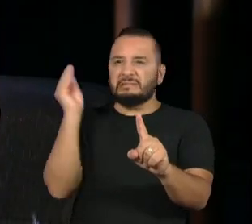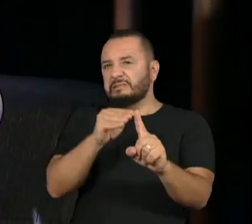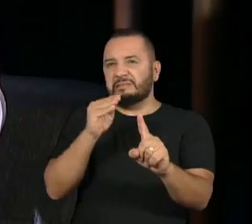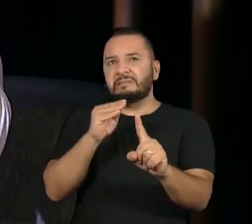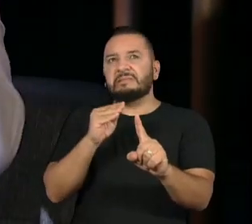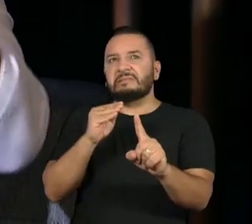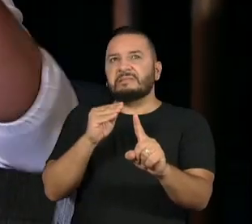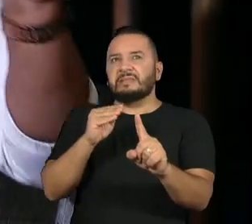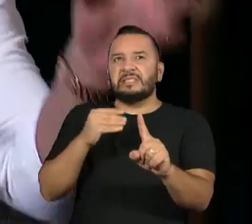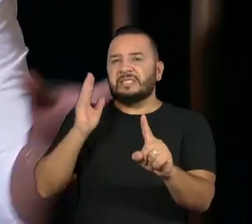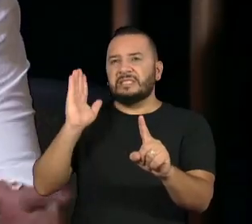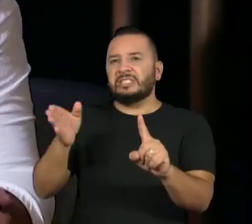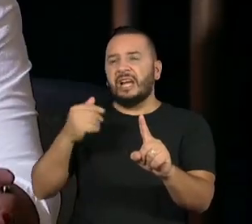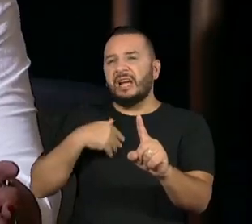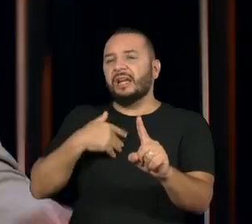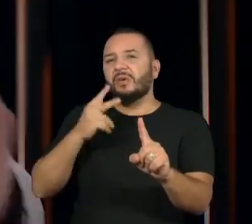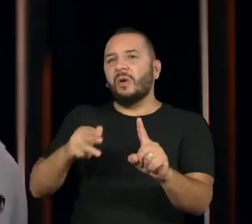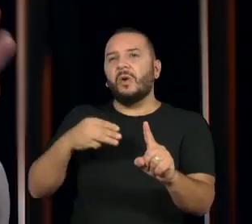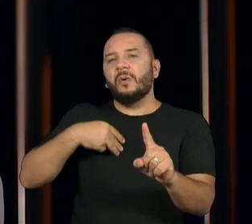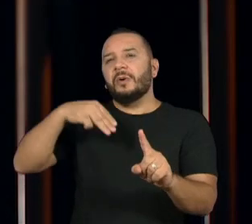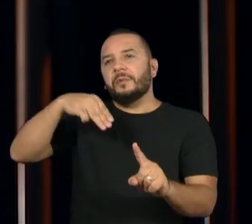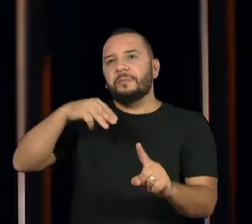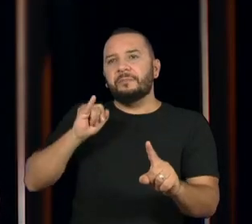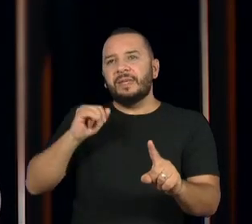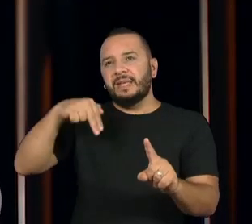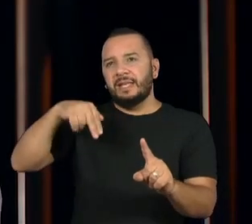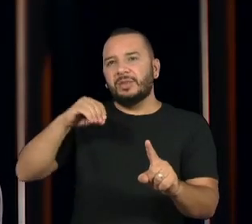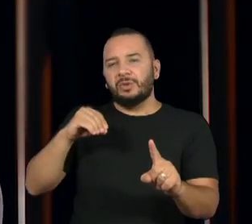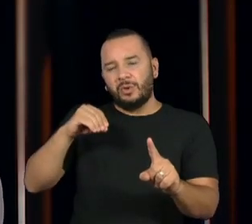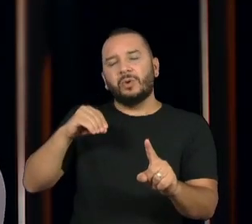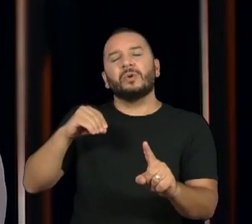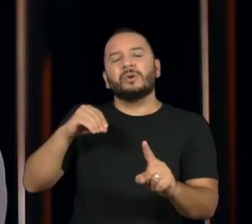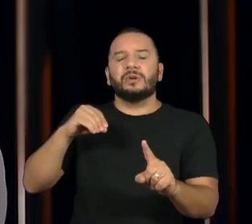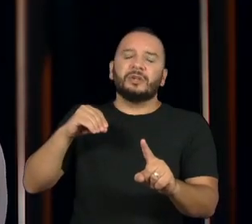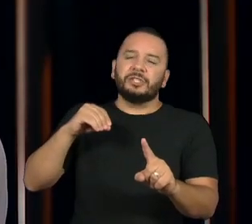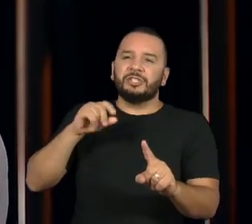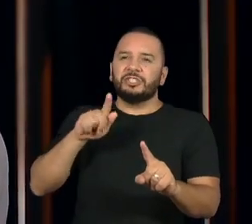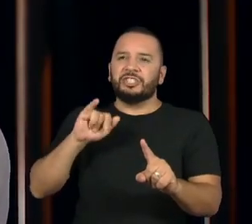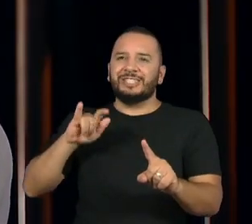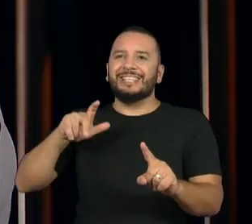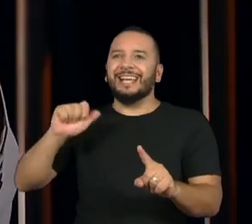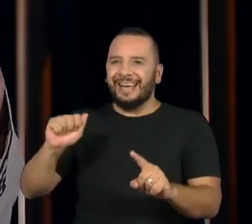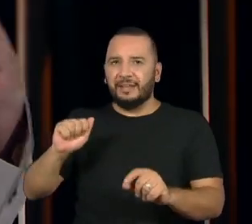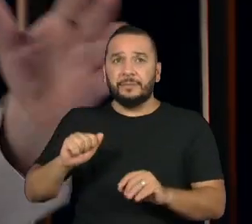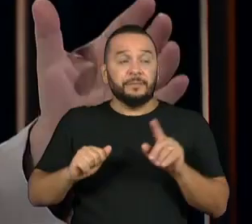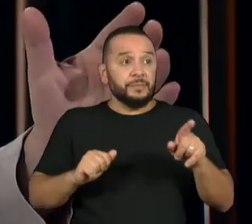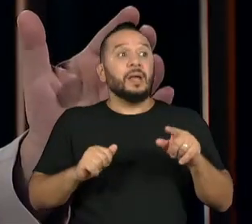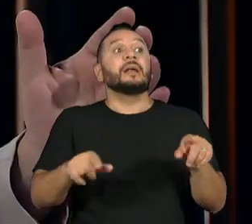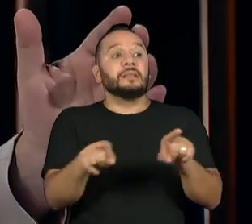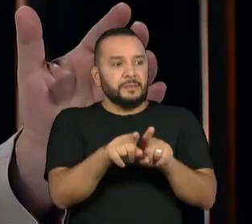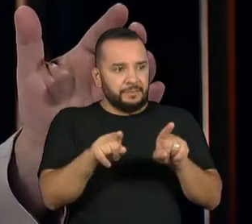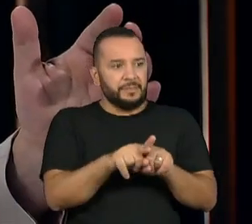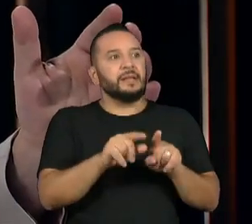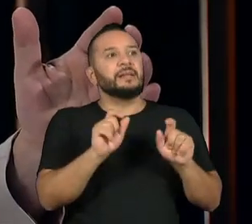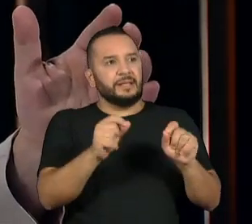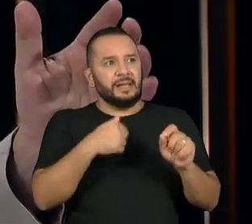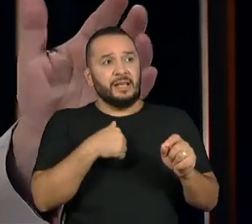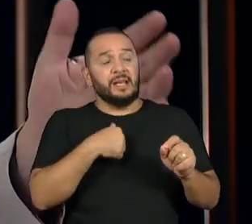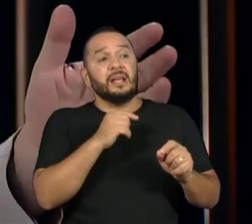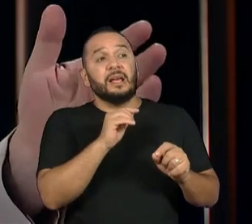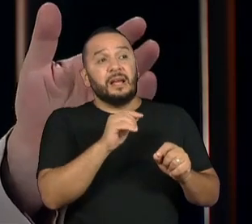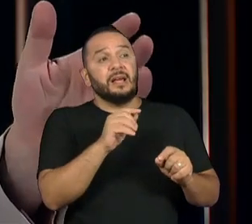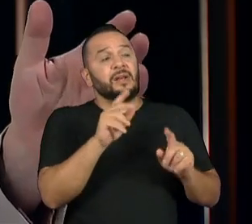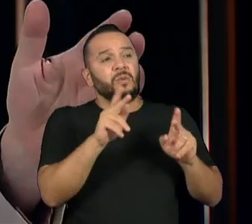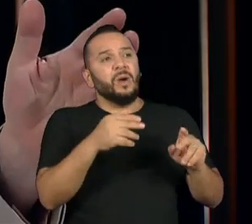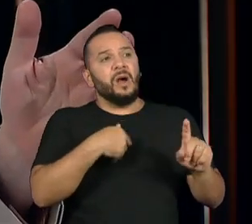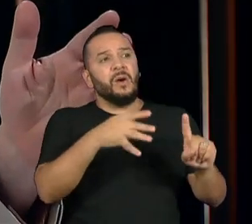misoginia. Essa é outra confusão que se faz também com a violência contra a comunidade LGBT, que